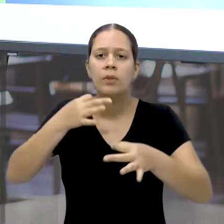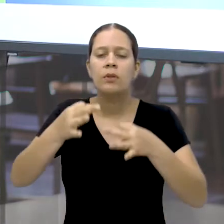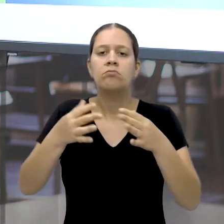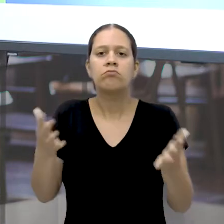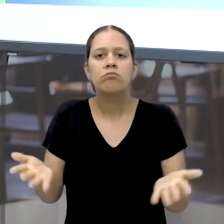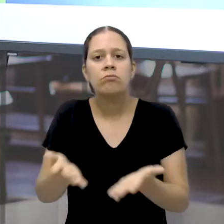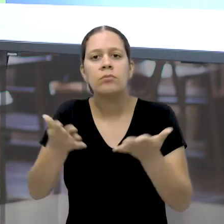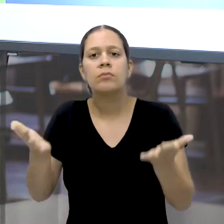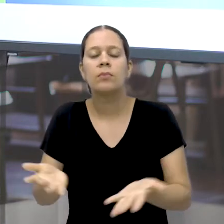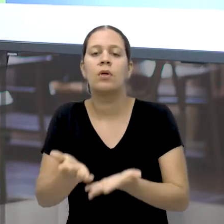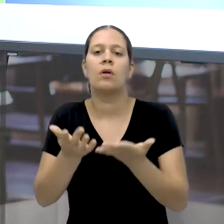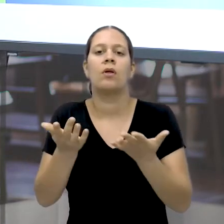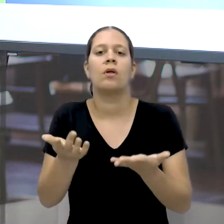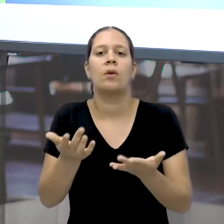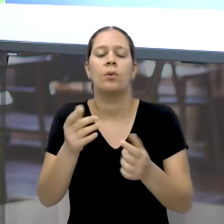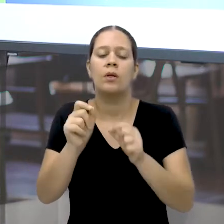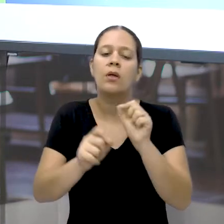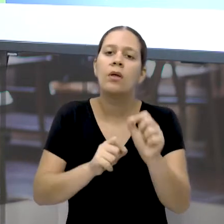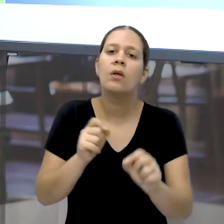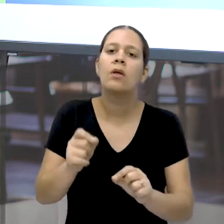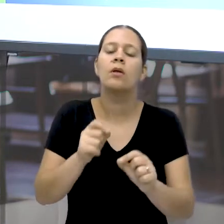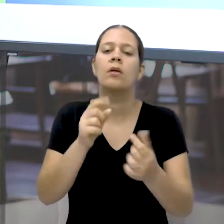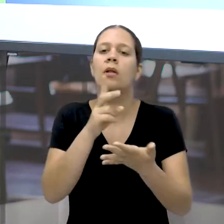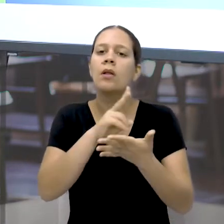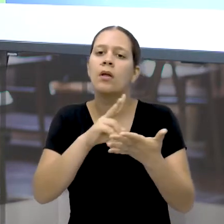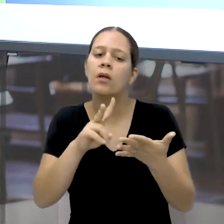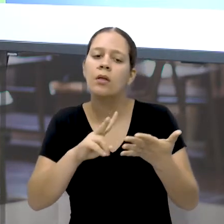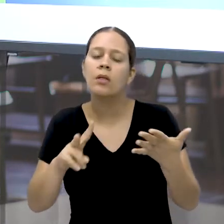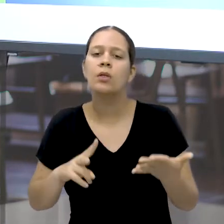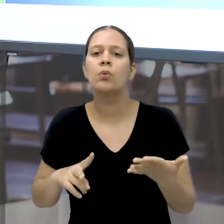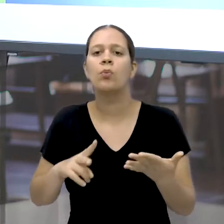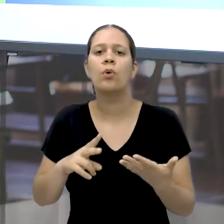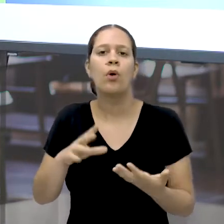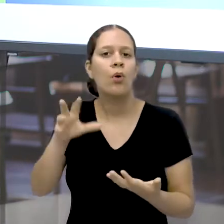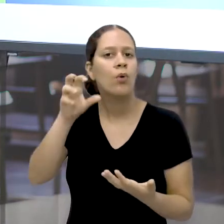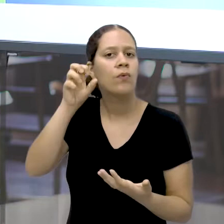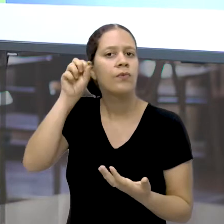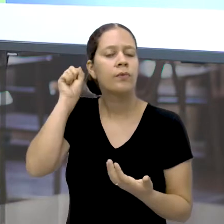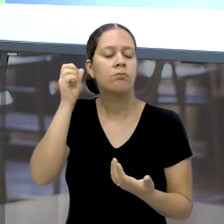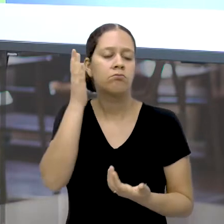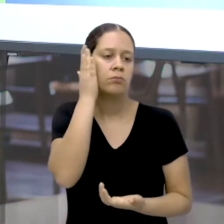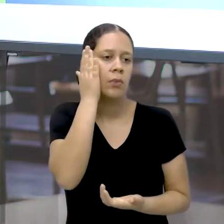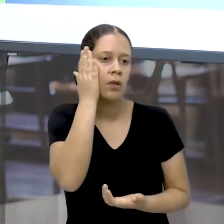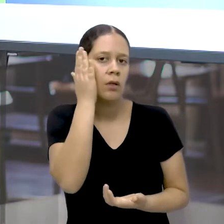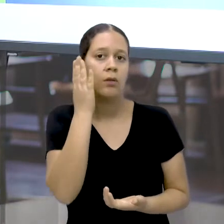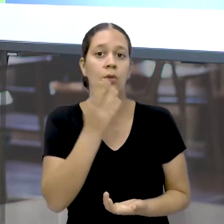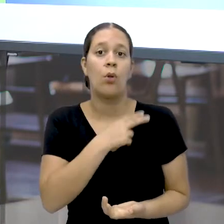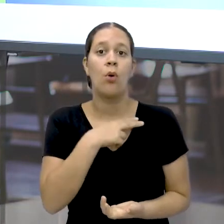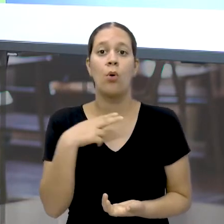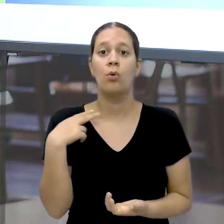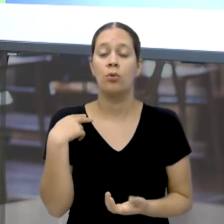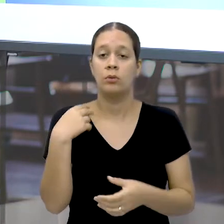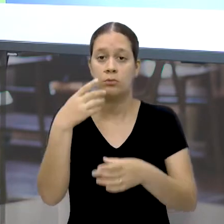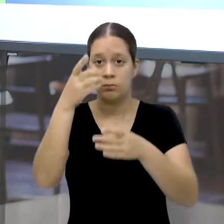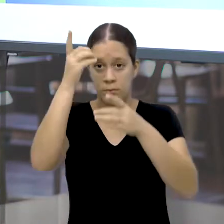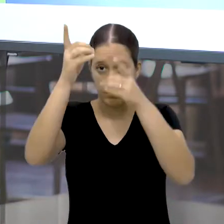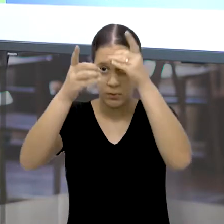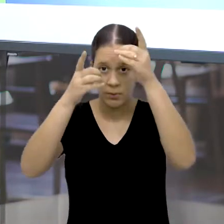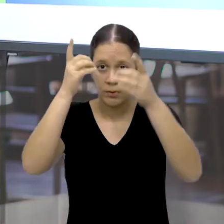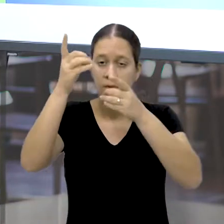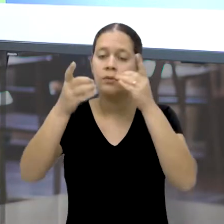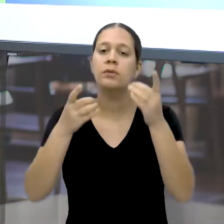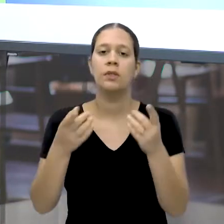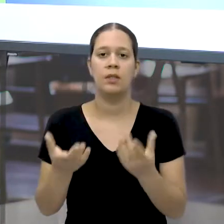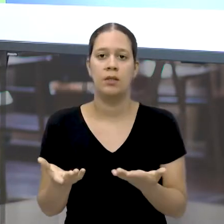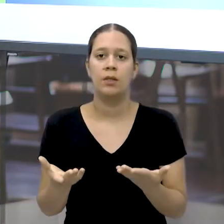A quem está lendo Ou quem está nos ouvindo A compreender as nossas ideias A compreender as nossas